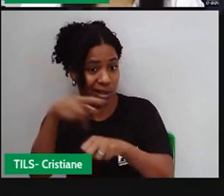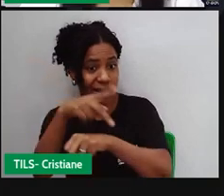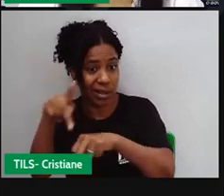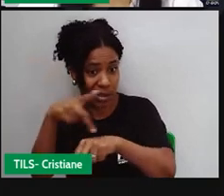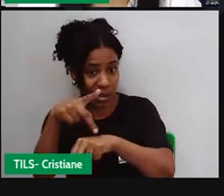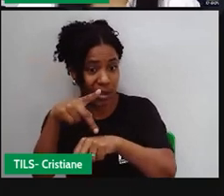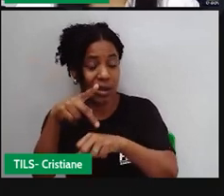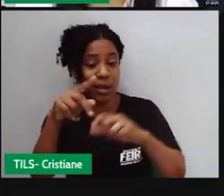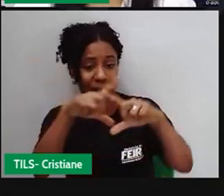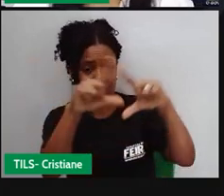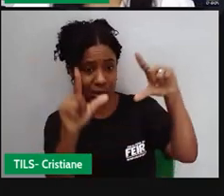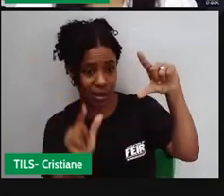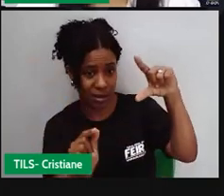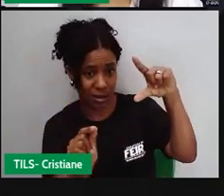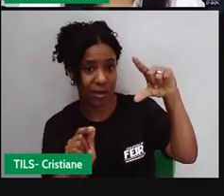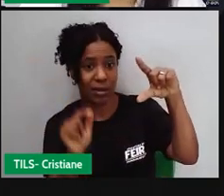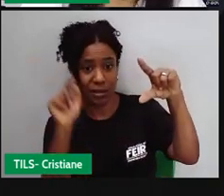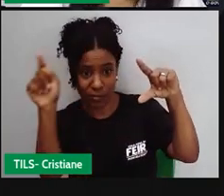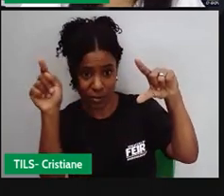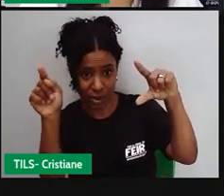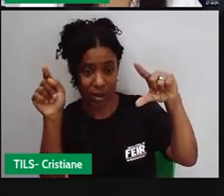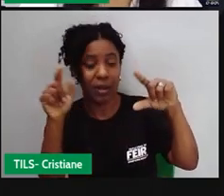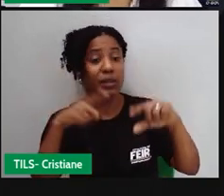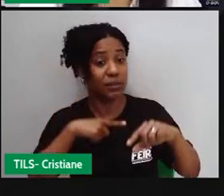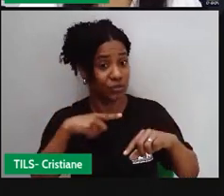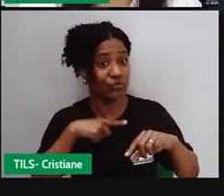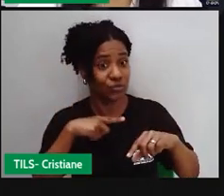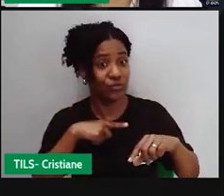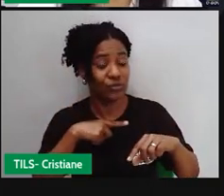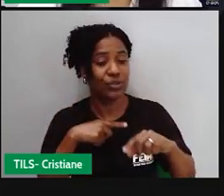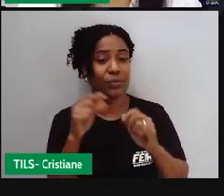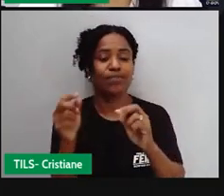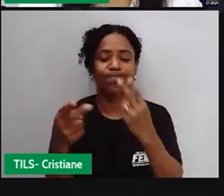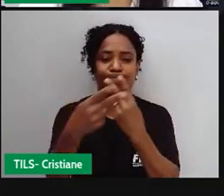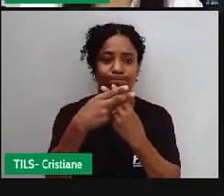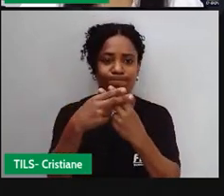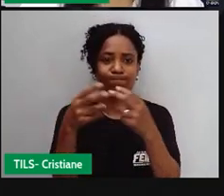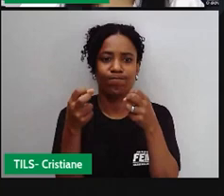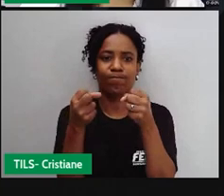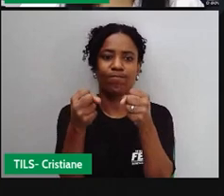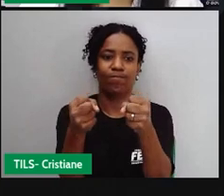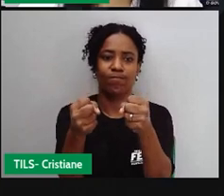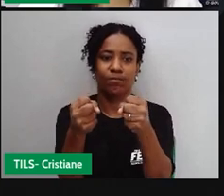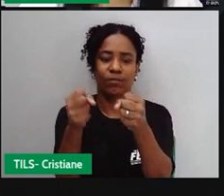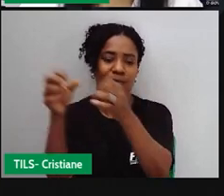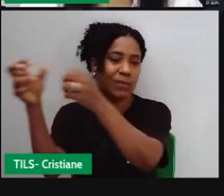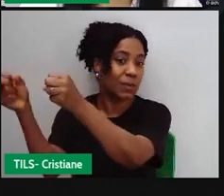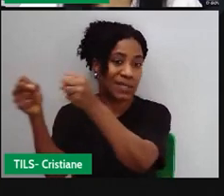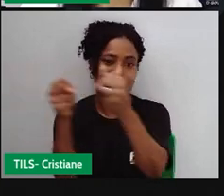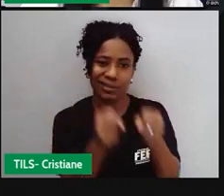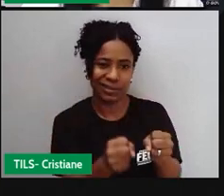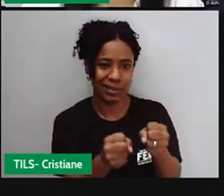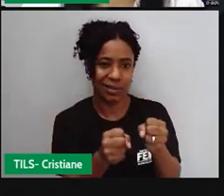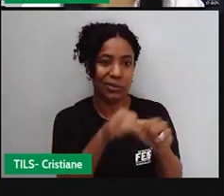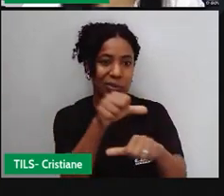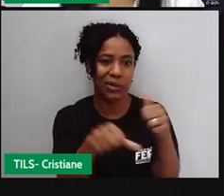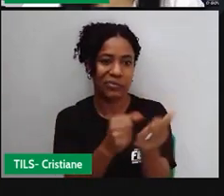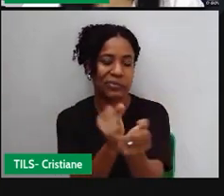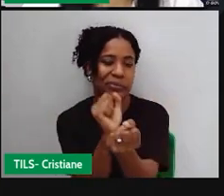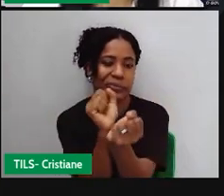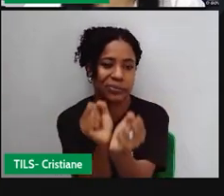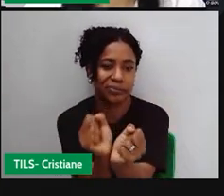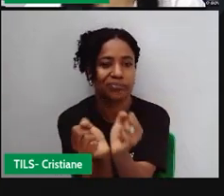mas vinham prisioneiros de quem estavam trazendo. Porque, uma vez escravo no Brasil, eles não tinham